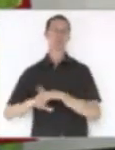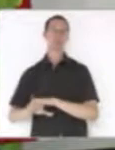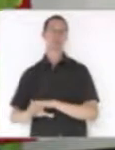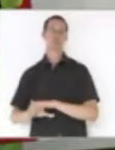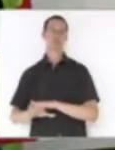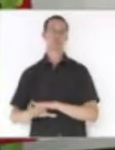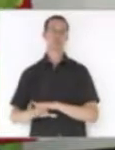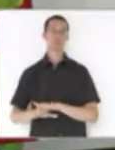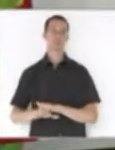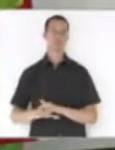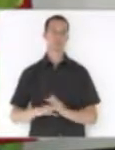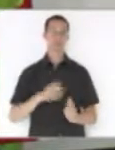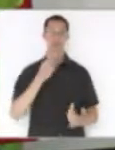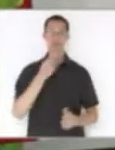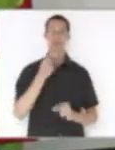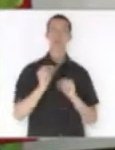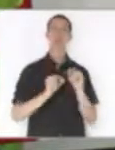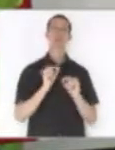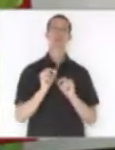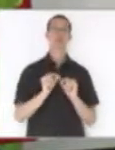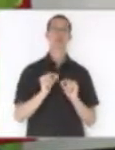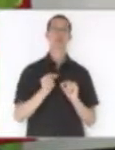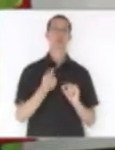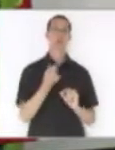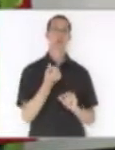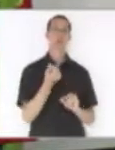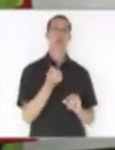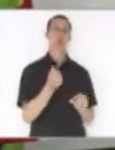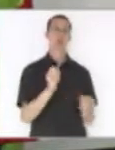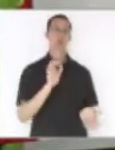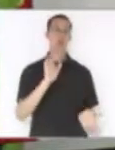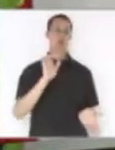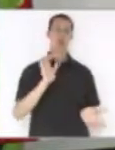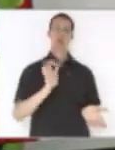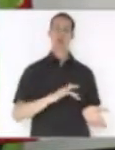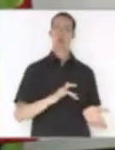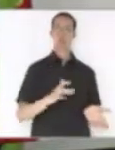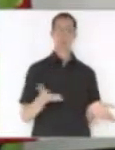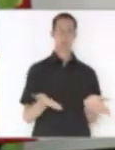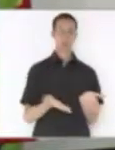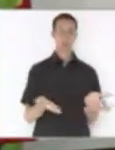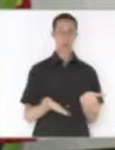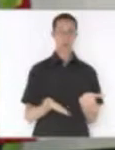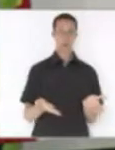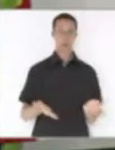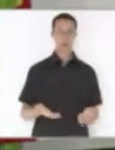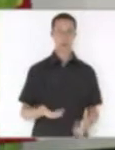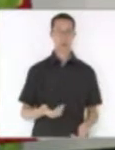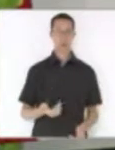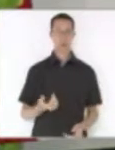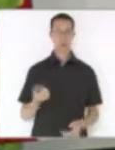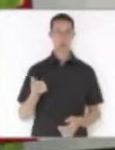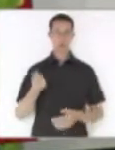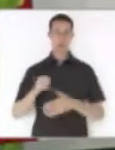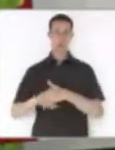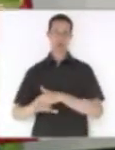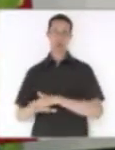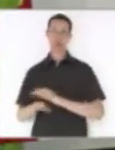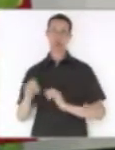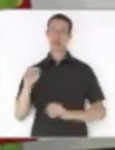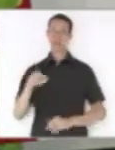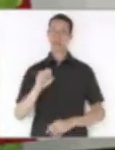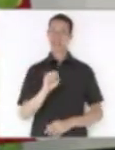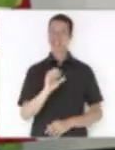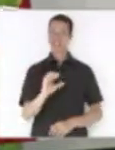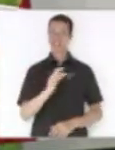E o argumento é seguinte, vão estar sobrando o recurso nesse instante no caixa do SC Saúde. Mas